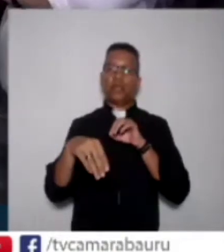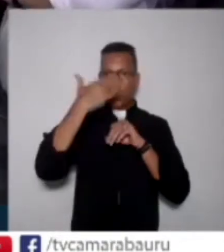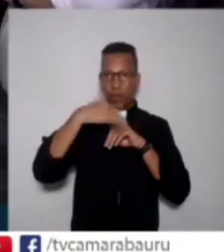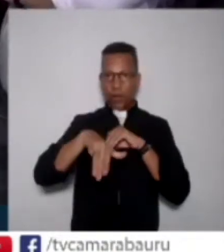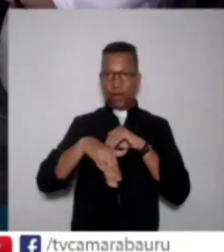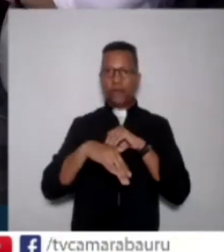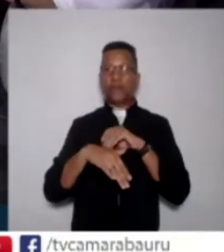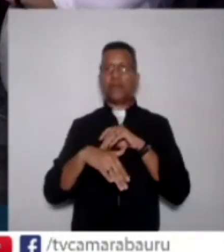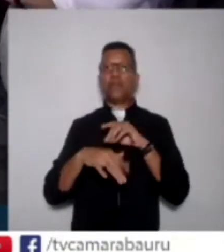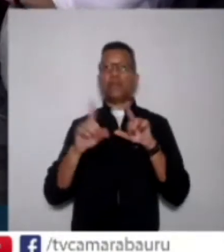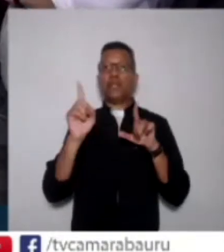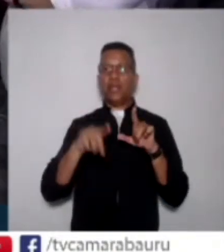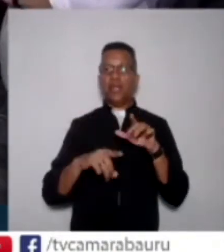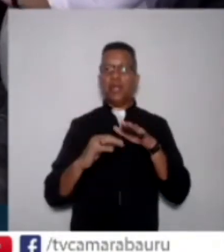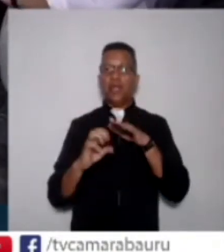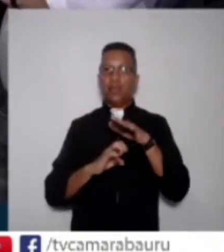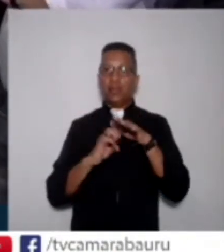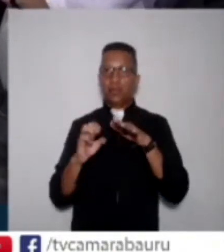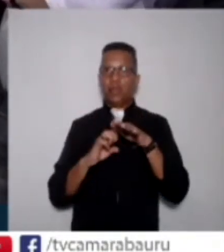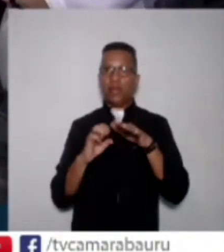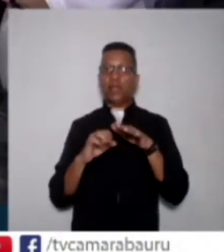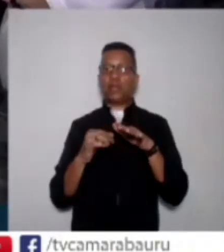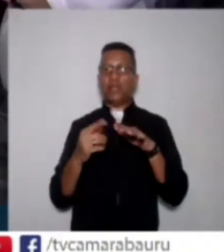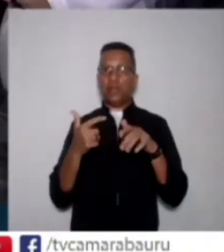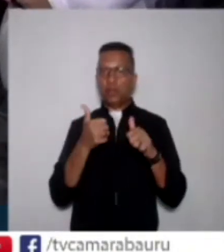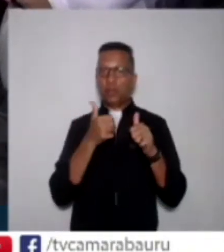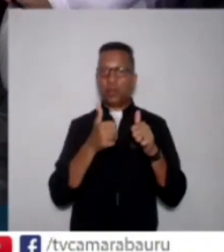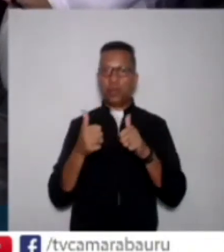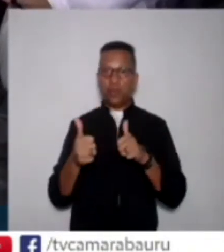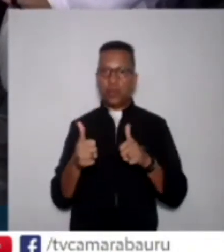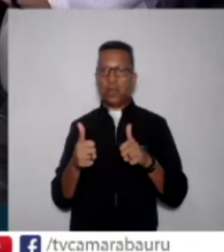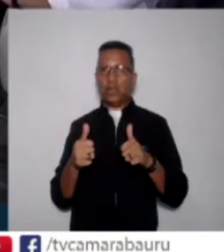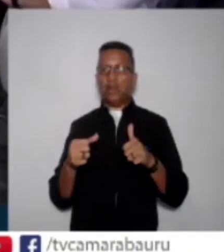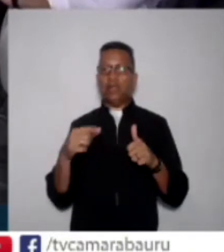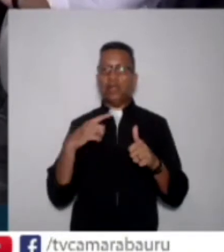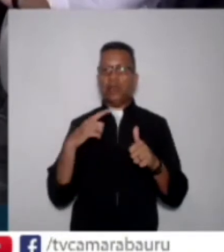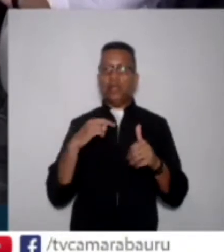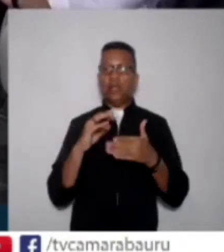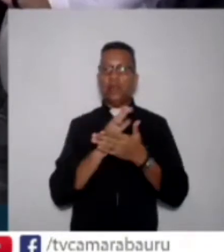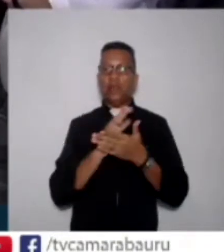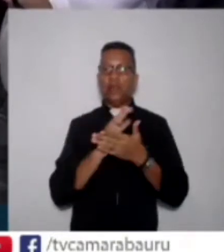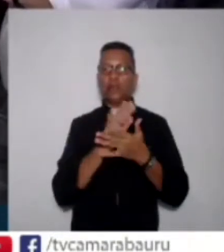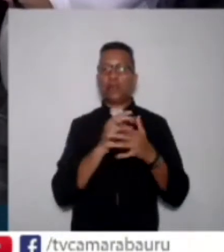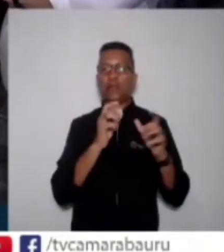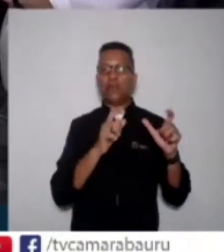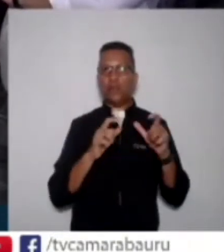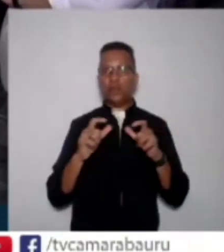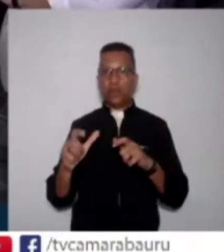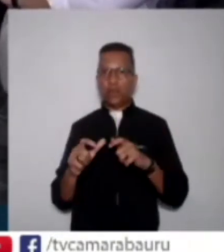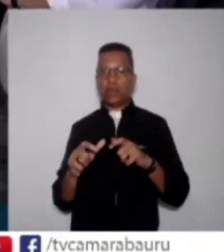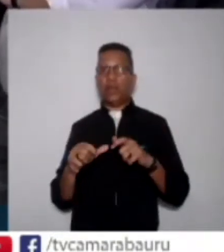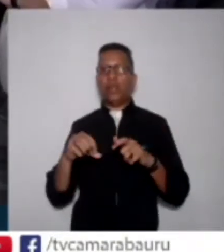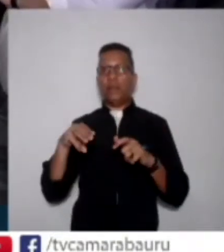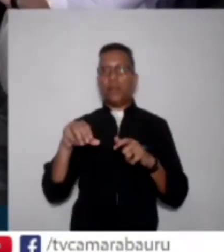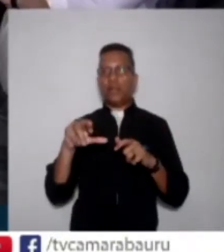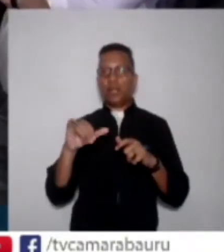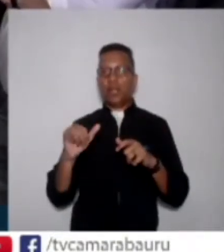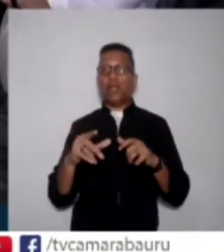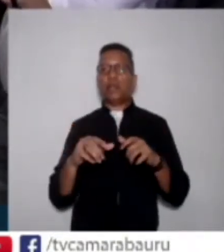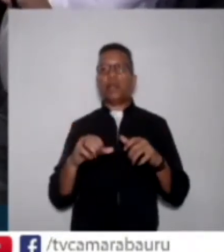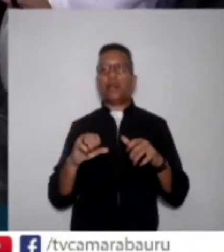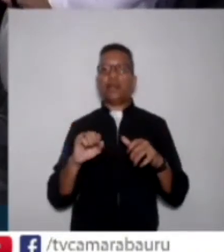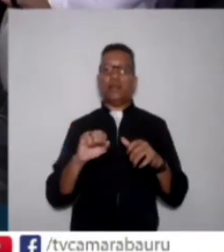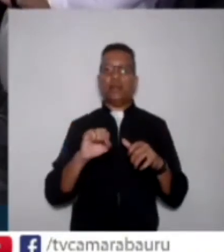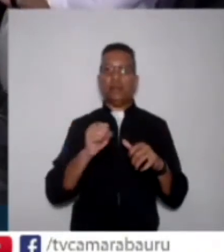Tem entidades filiais em São Carlos, em Marília, centro de distribuição em Três